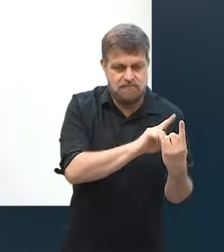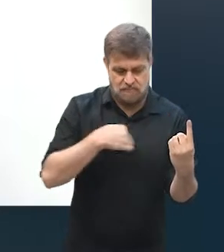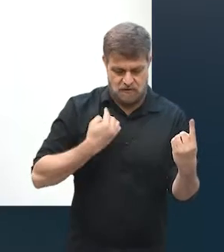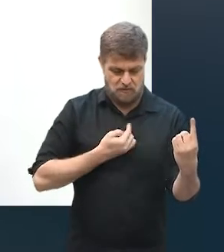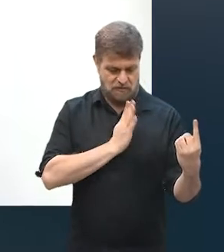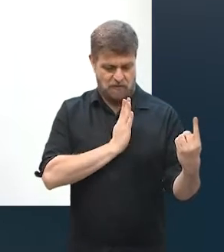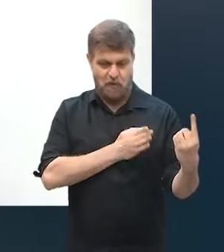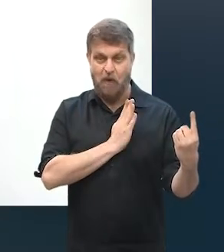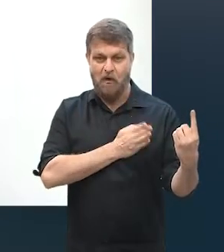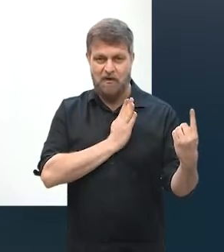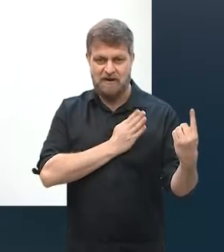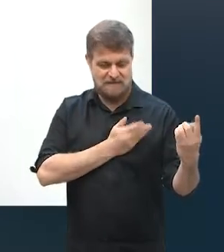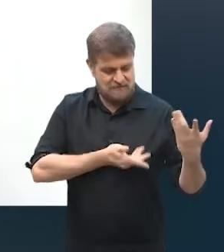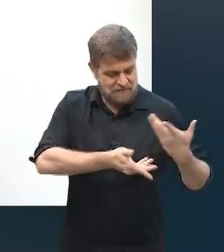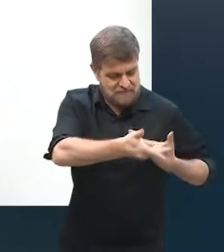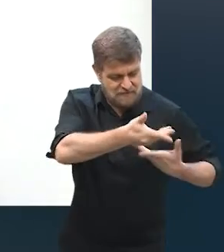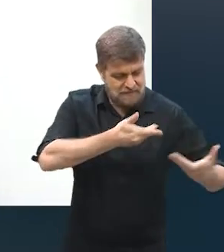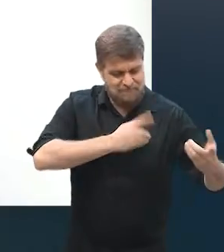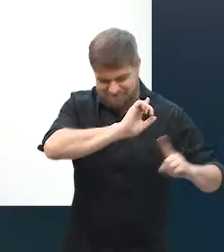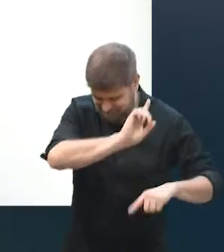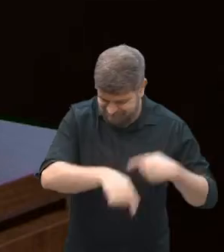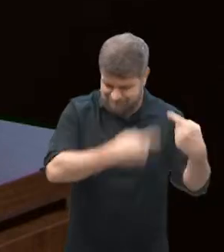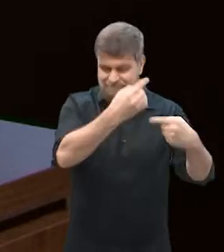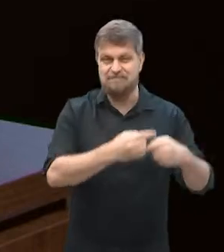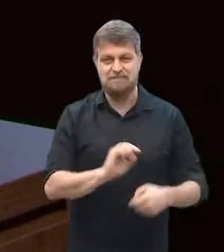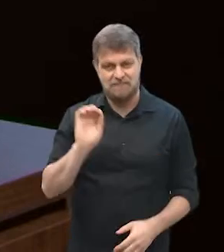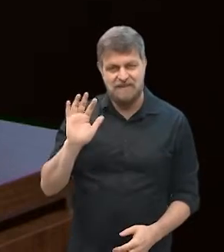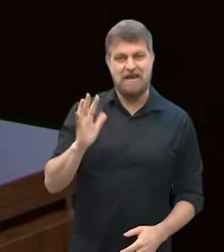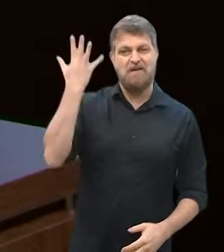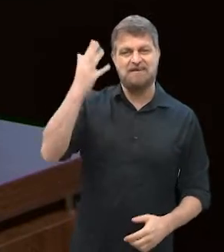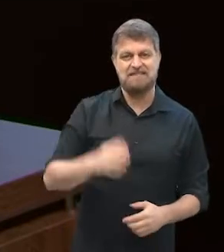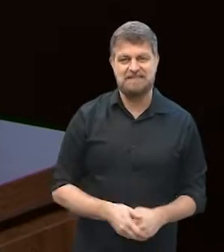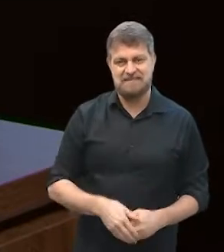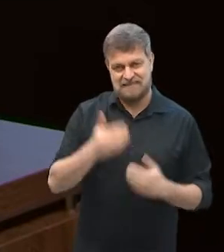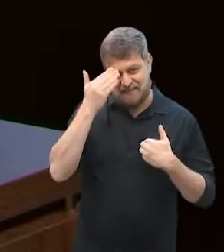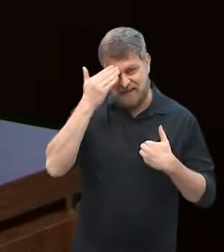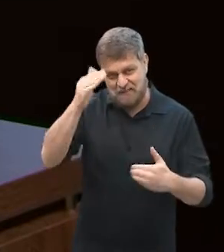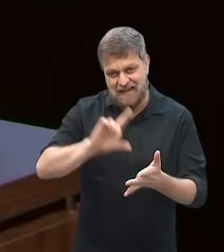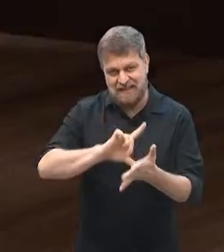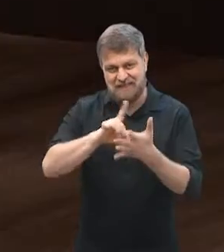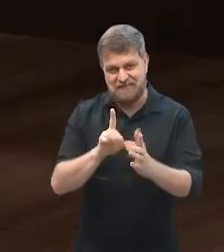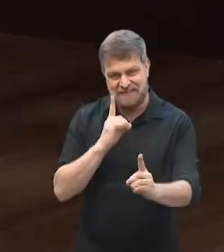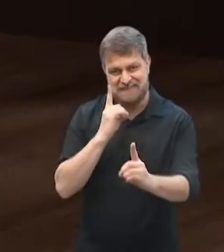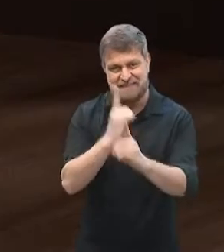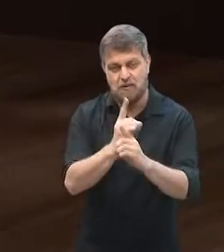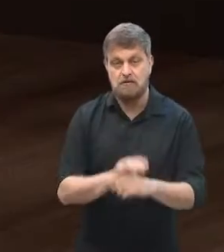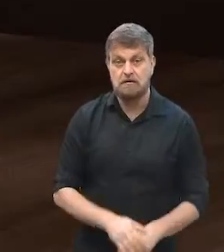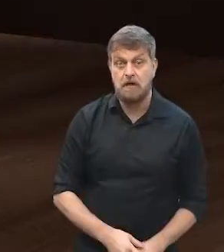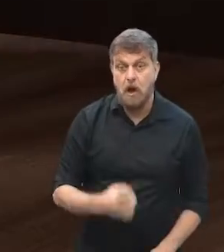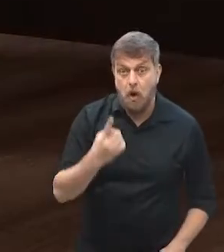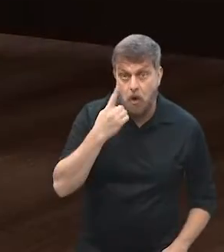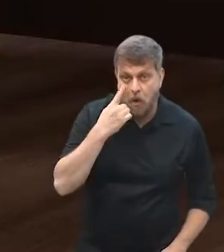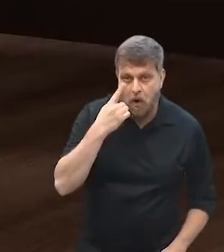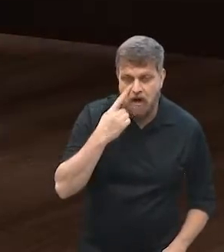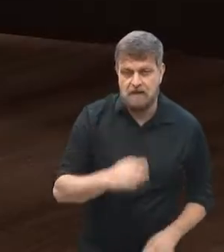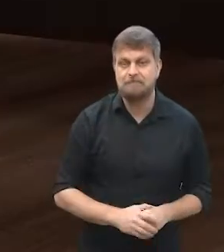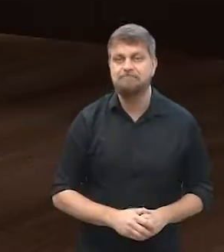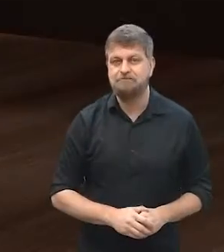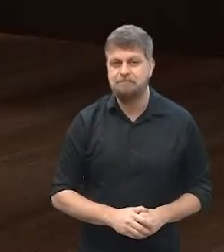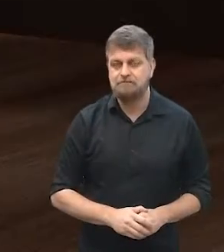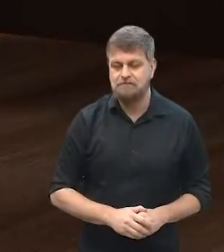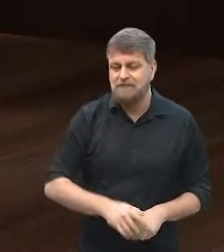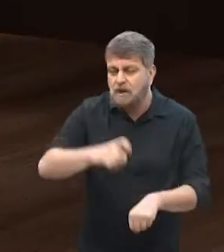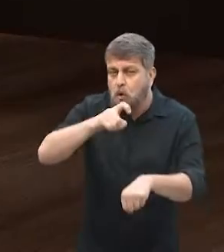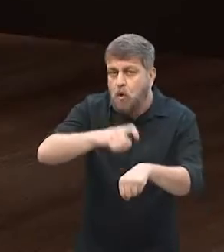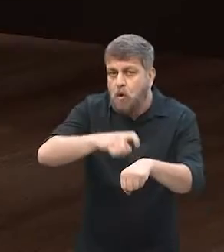coração, o sucesso está garantido. Obrigada e até uma próxima oportunidade. olha só, gente, qual